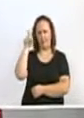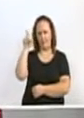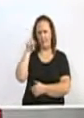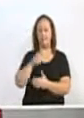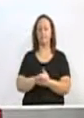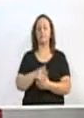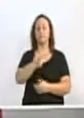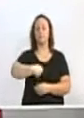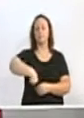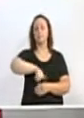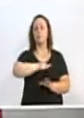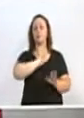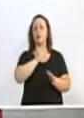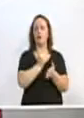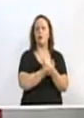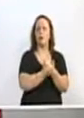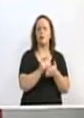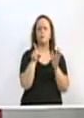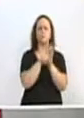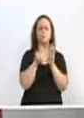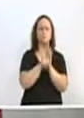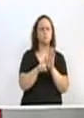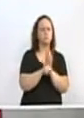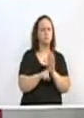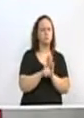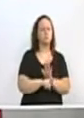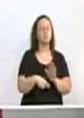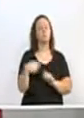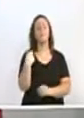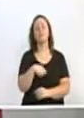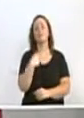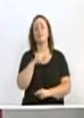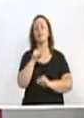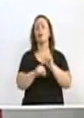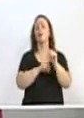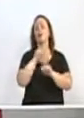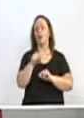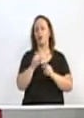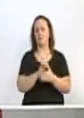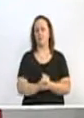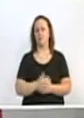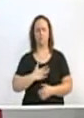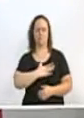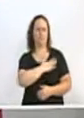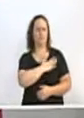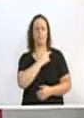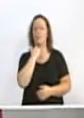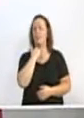levantávamos os questionamentos e a necessidade de o prefeito não mentir.